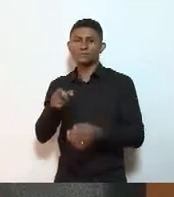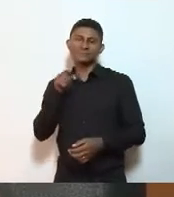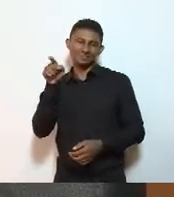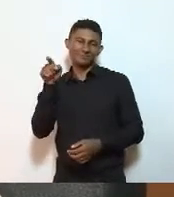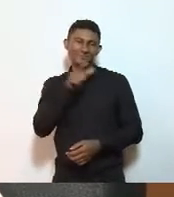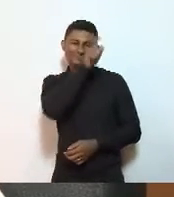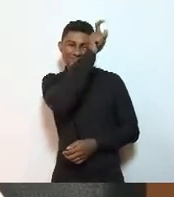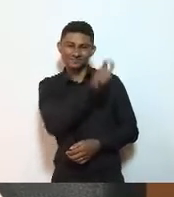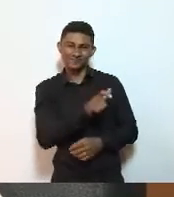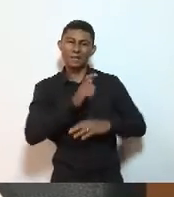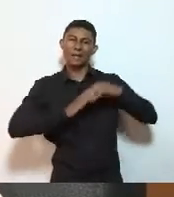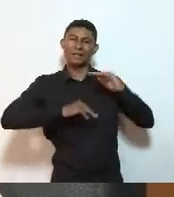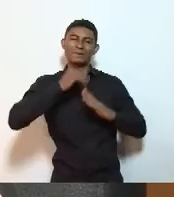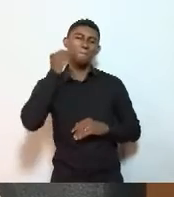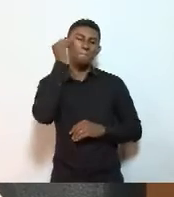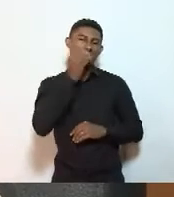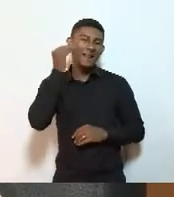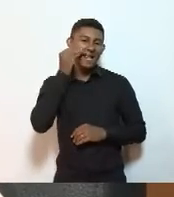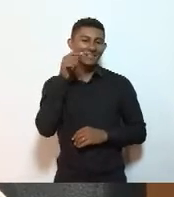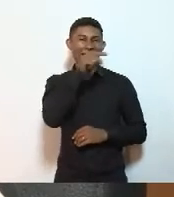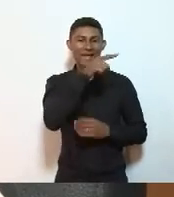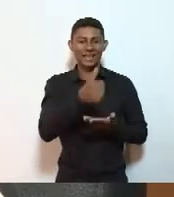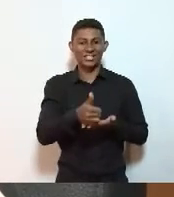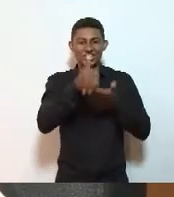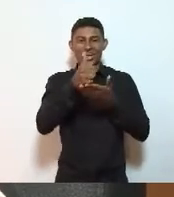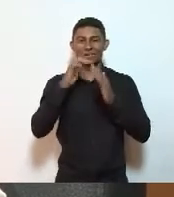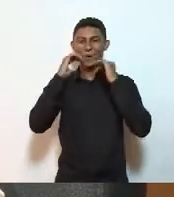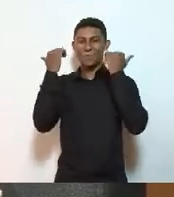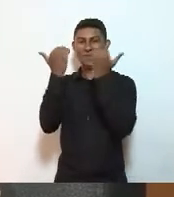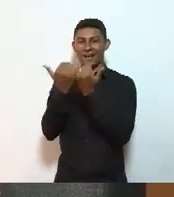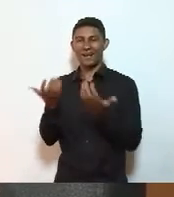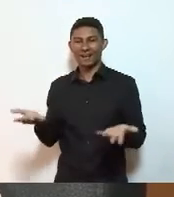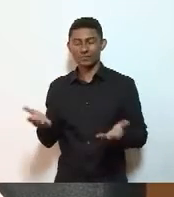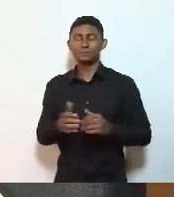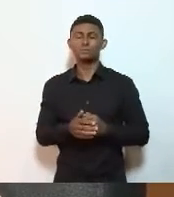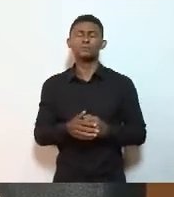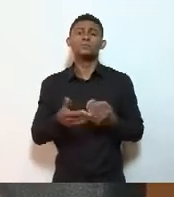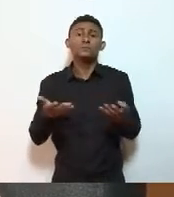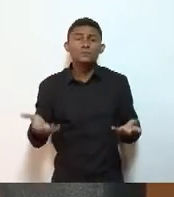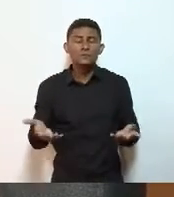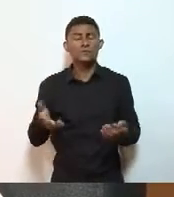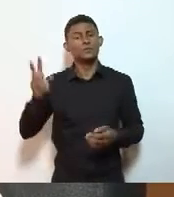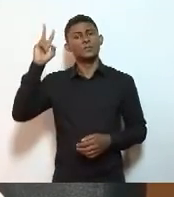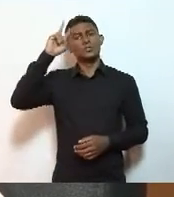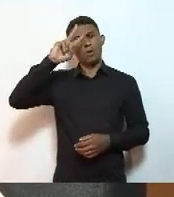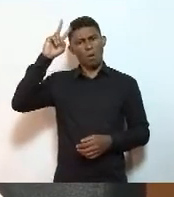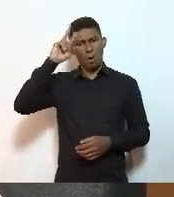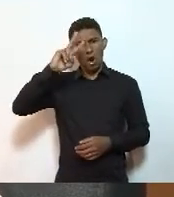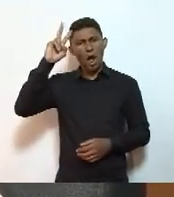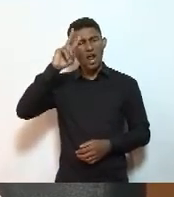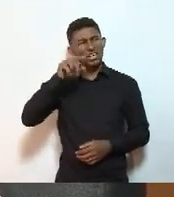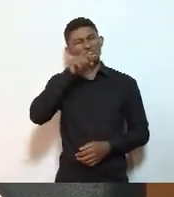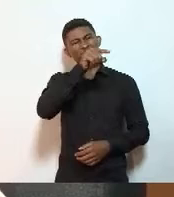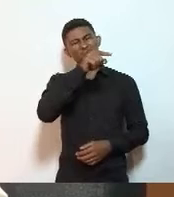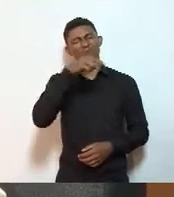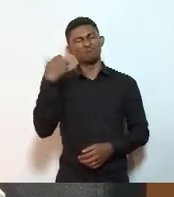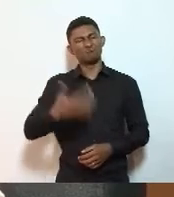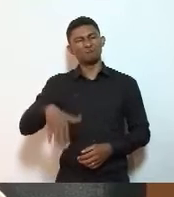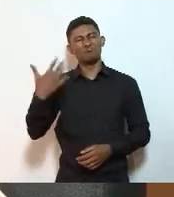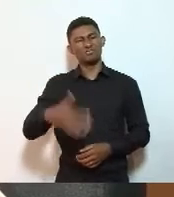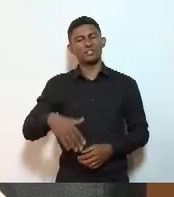comunitária. Então, acho que, assim, tem um lado de uma história para servir de base